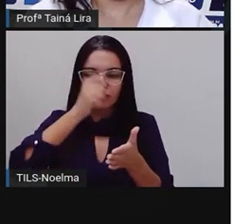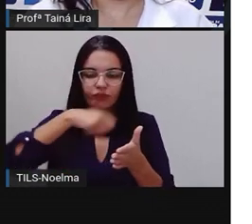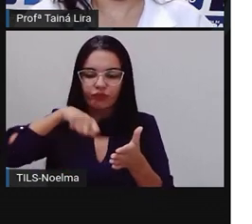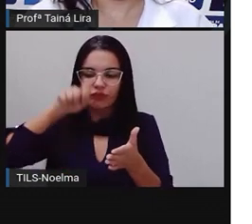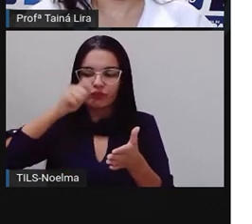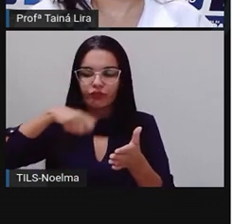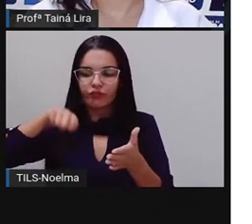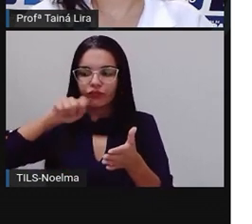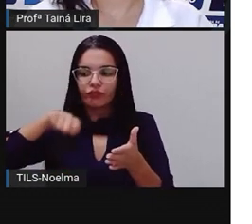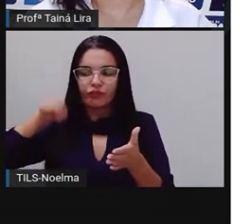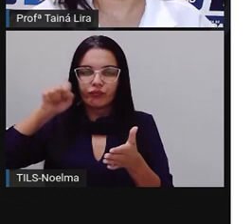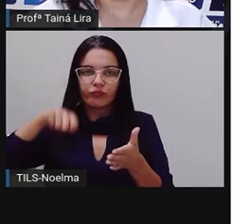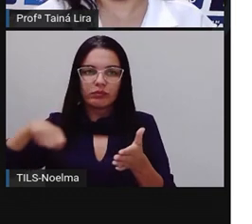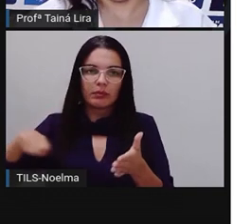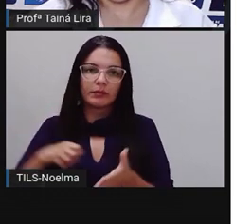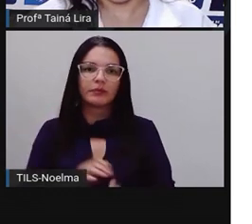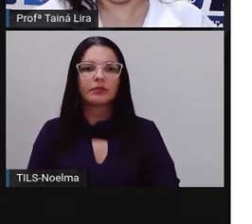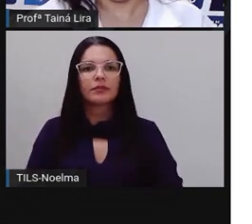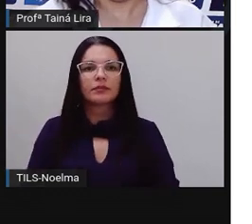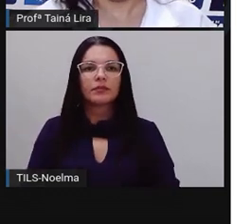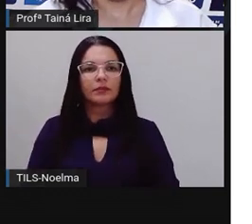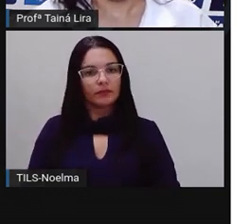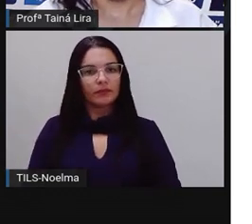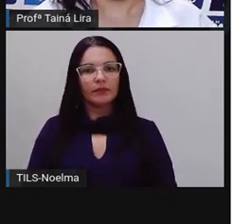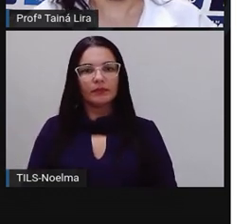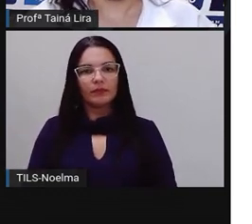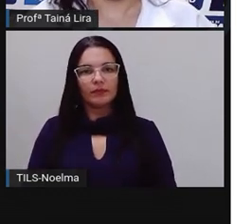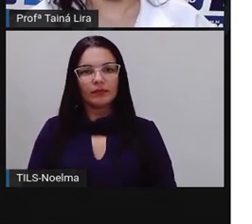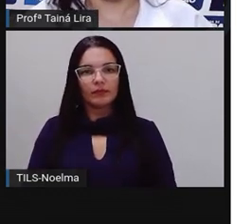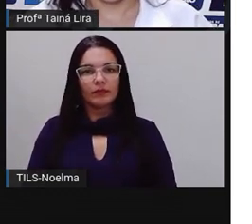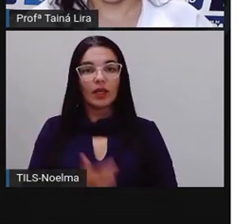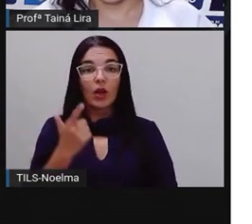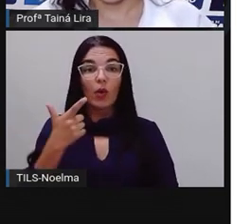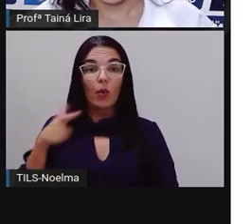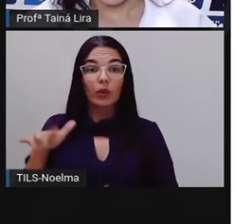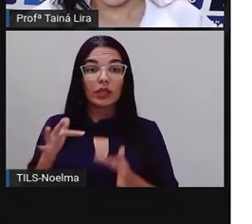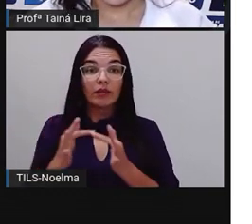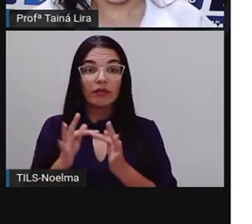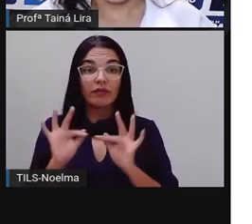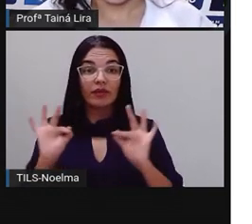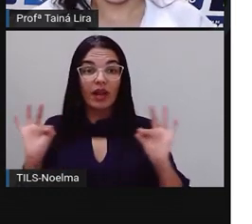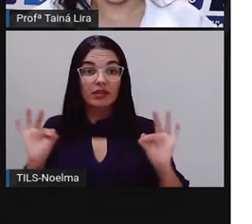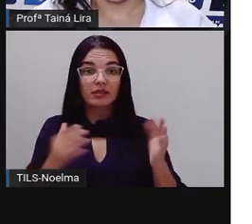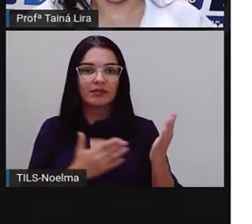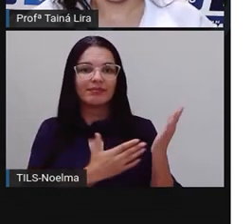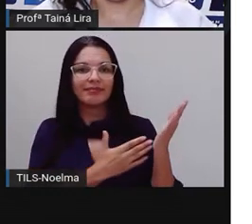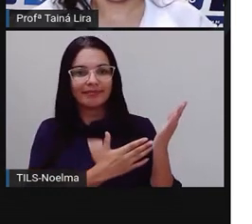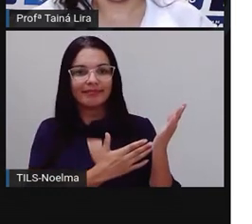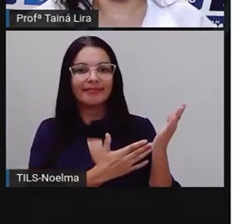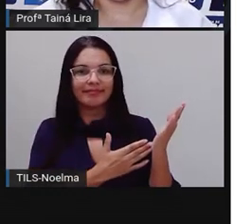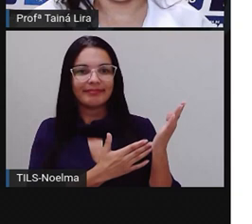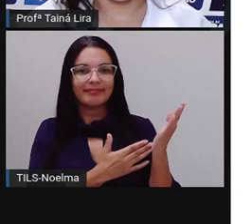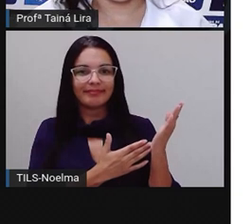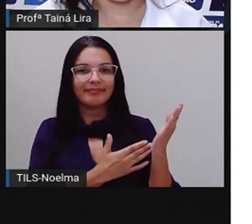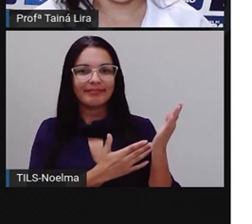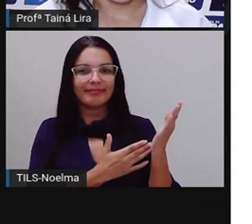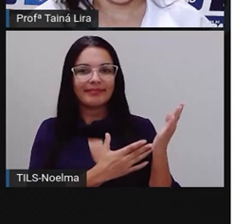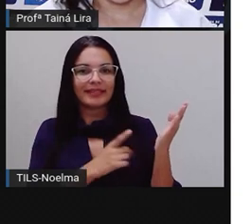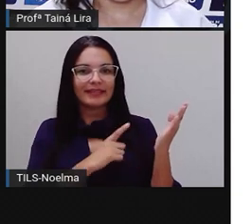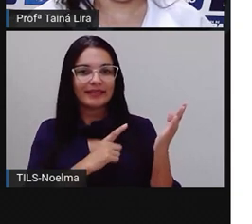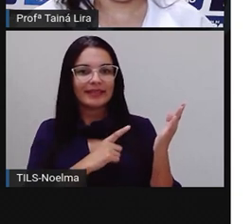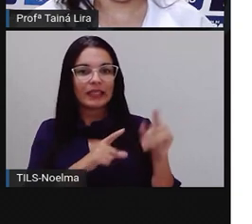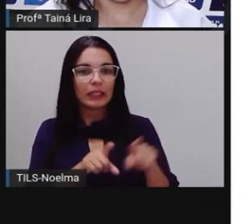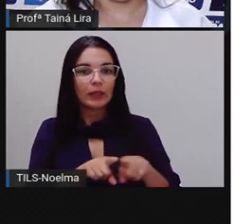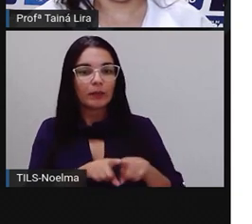e escrevemos aqui outra letra, tá bom? Olha lá outra frase. A lebre, muito segura de si,